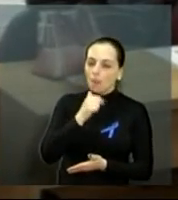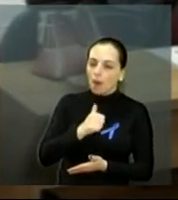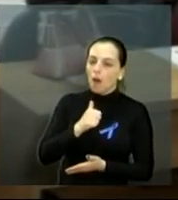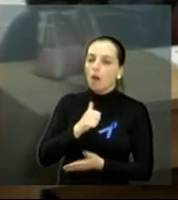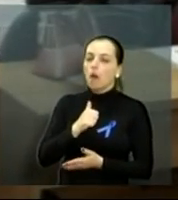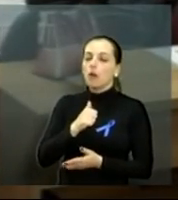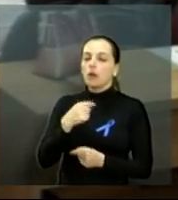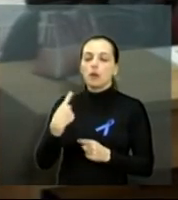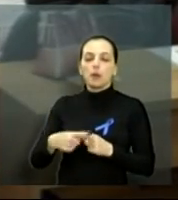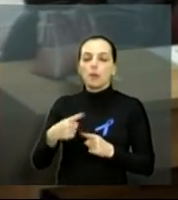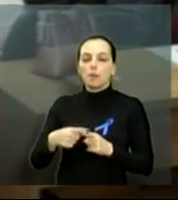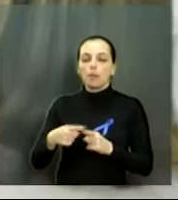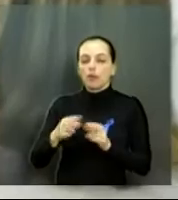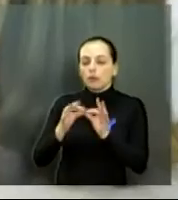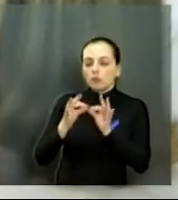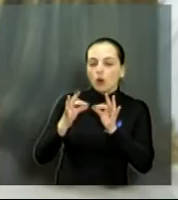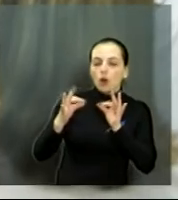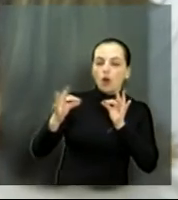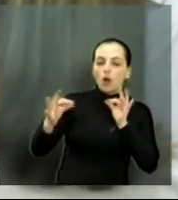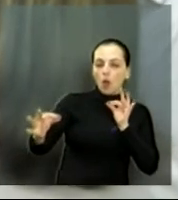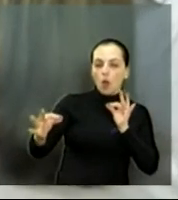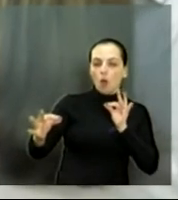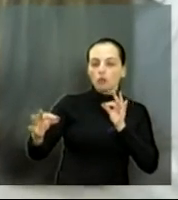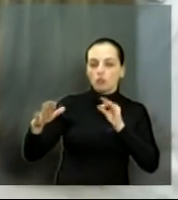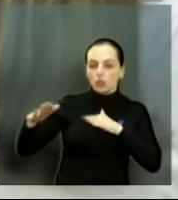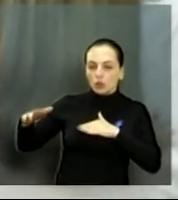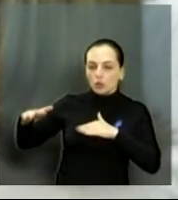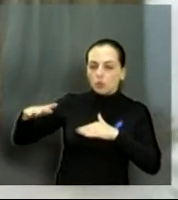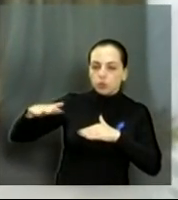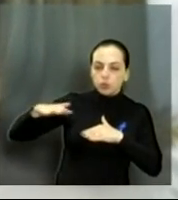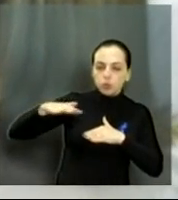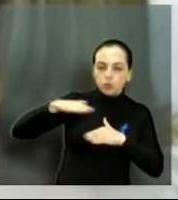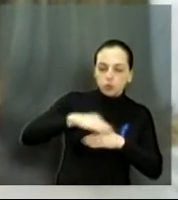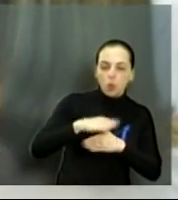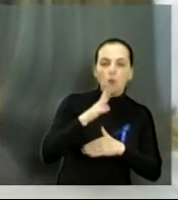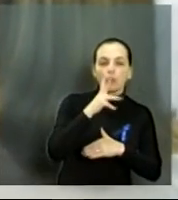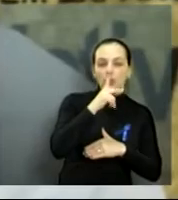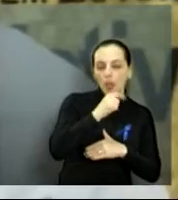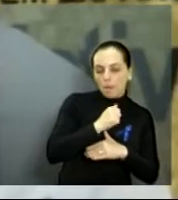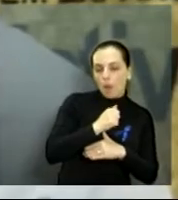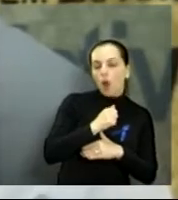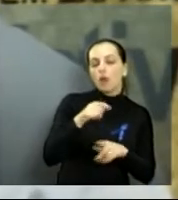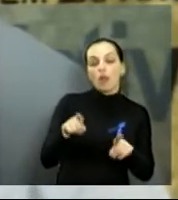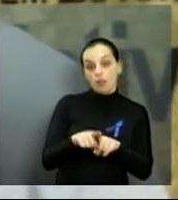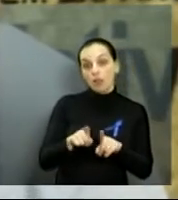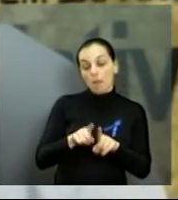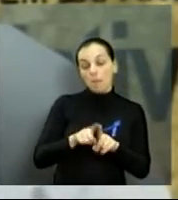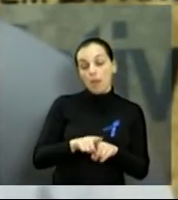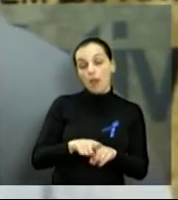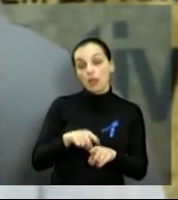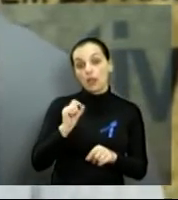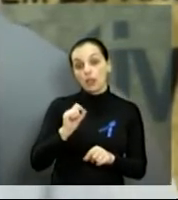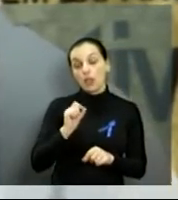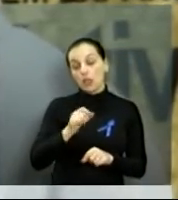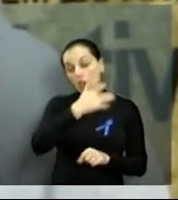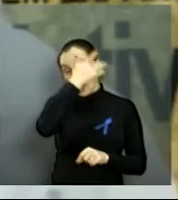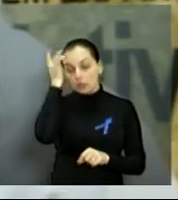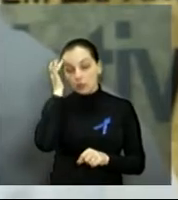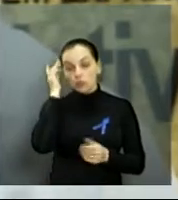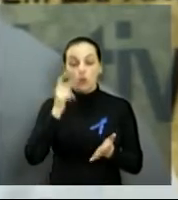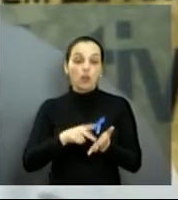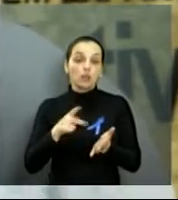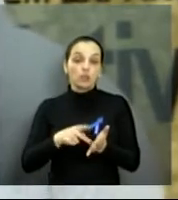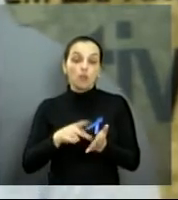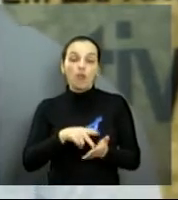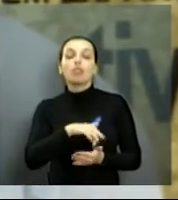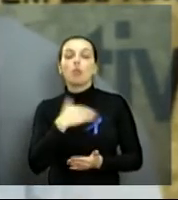distância do SAMU chegar até o local, o bombeiro chegar ao local, isso influencia bastante e acaba fazendo com que as pessoas vá